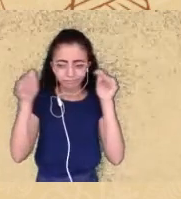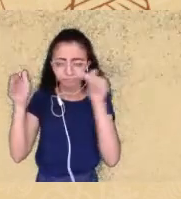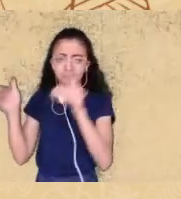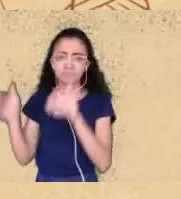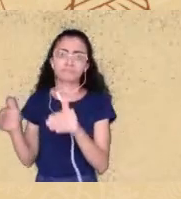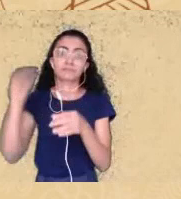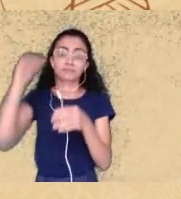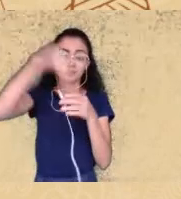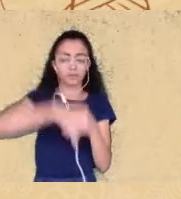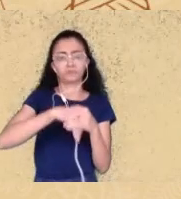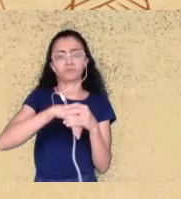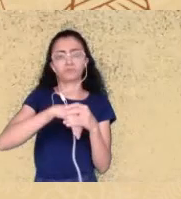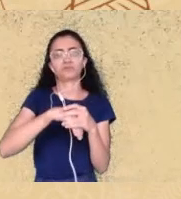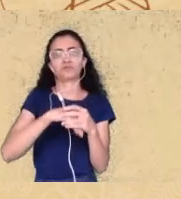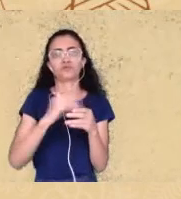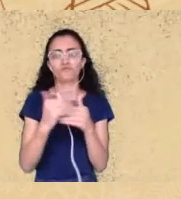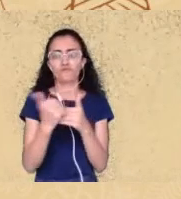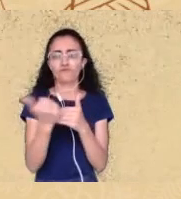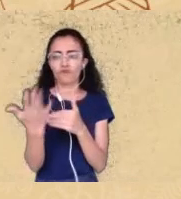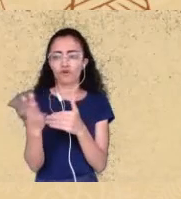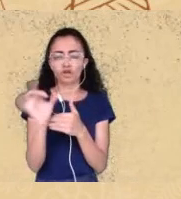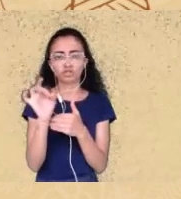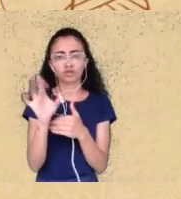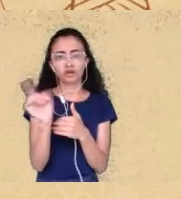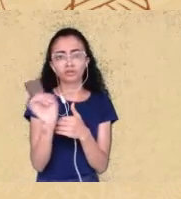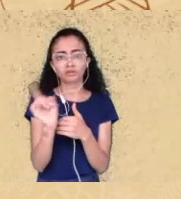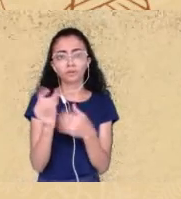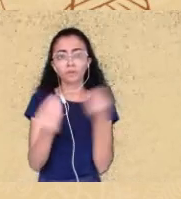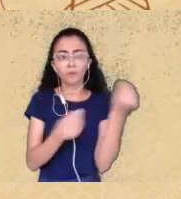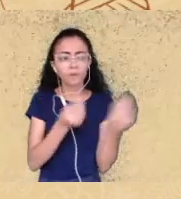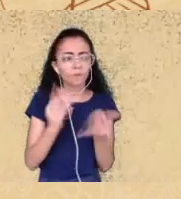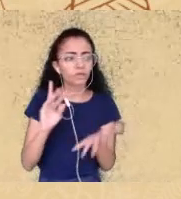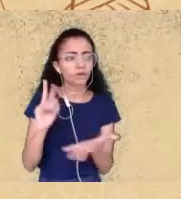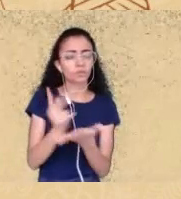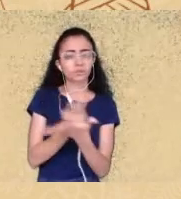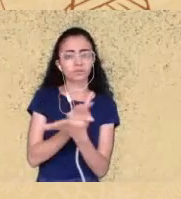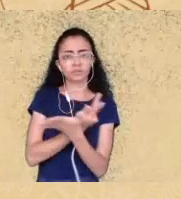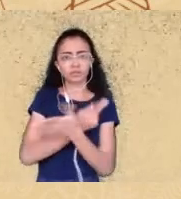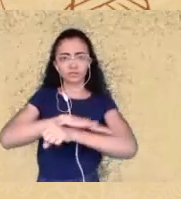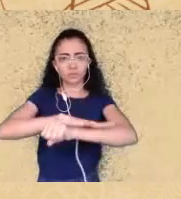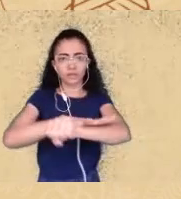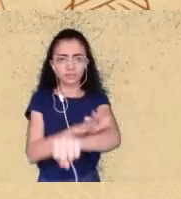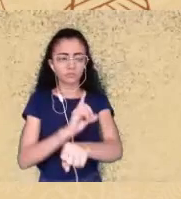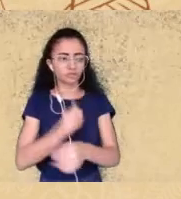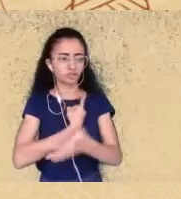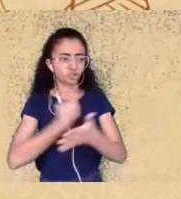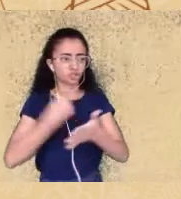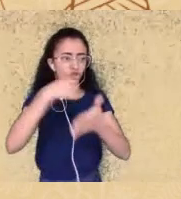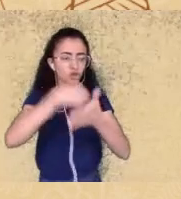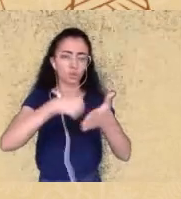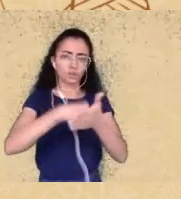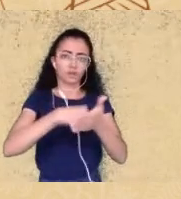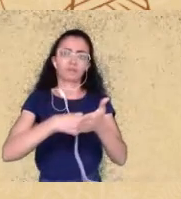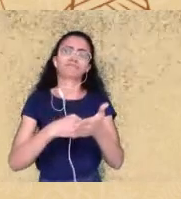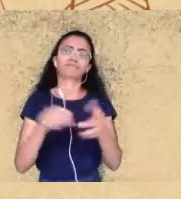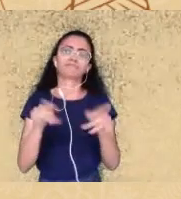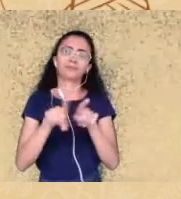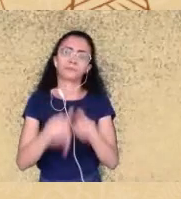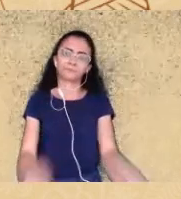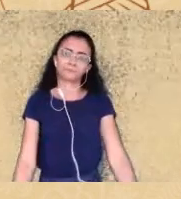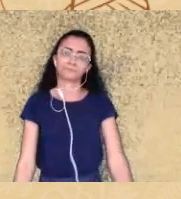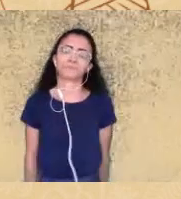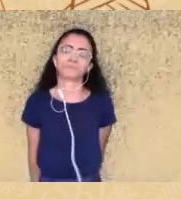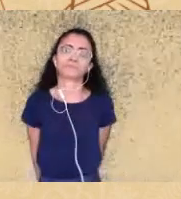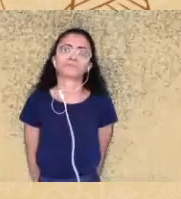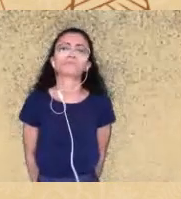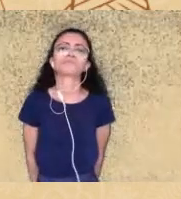então a gente precisa entender como ele se manifesta para que a gente possa lutar contra ele internamente também é isso obrigada